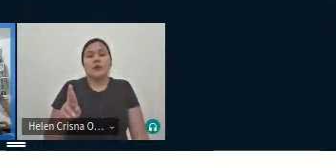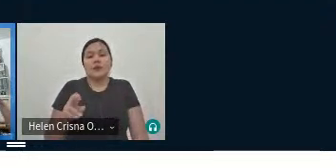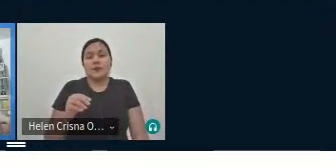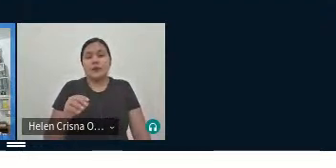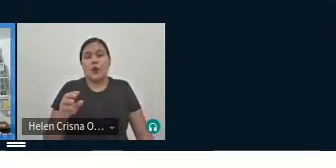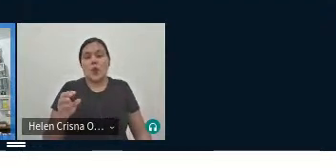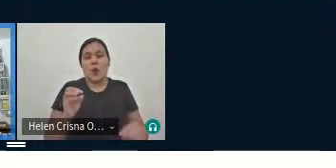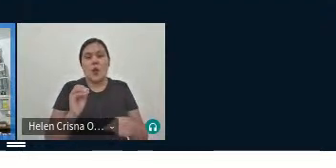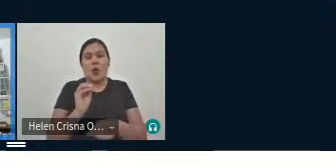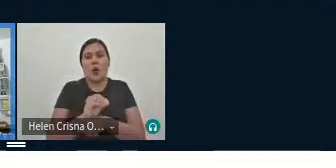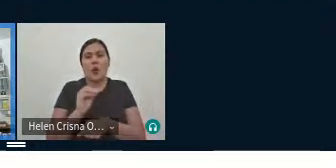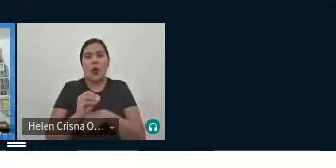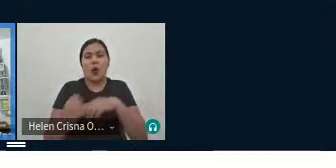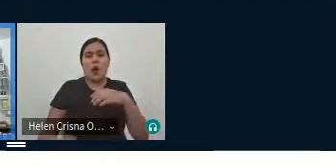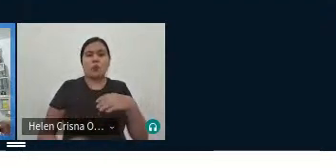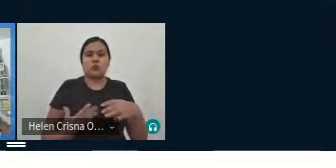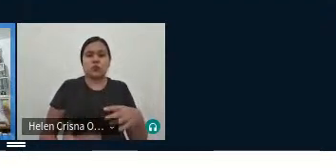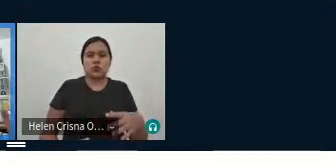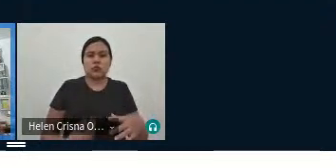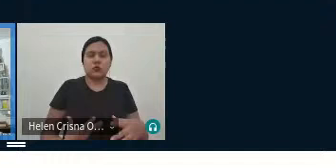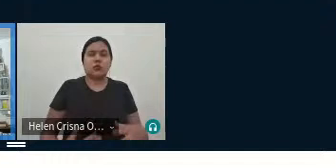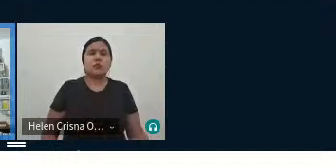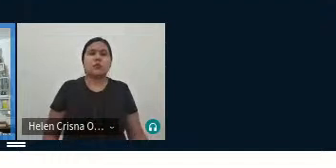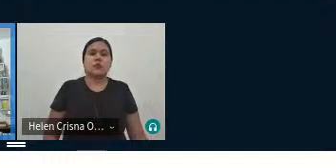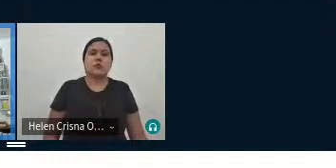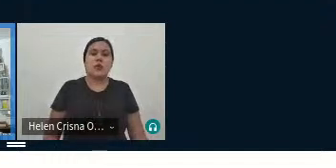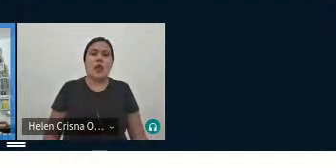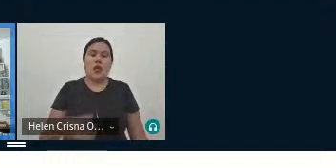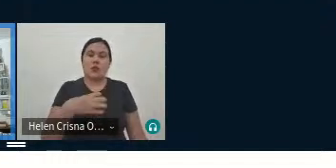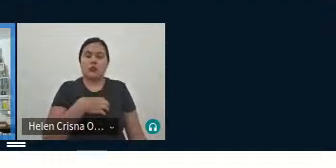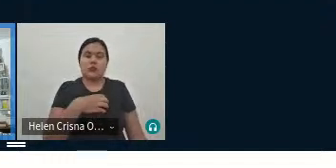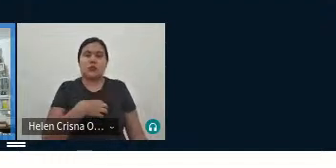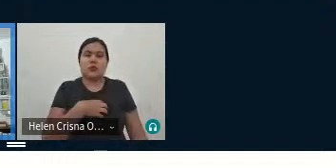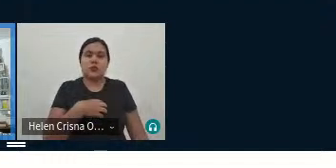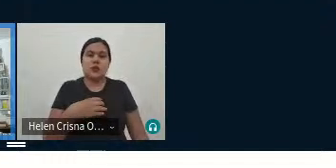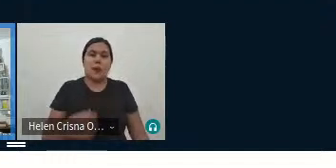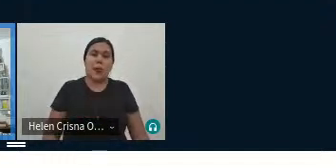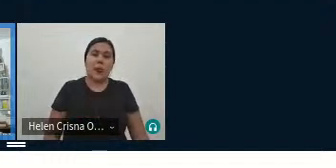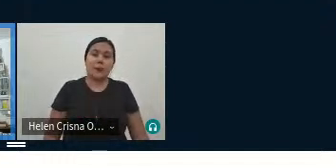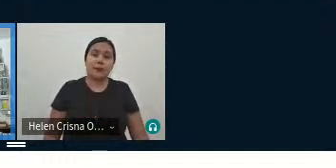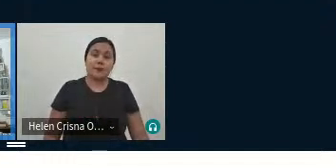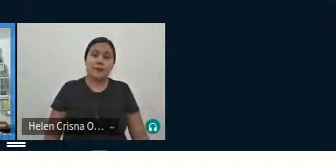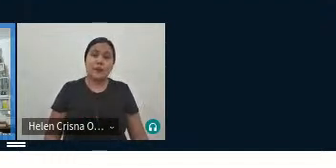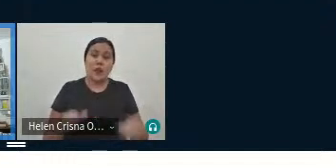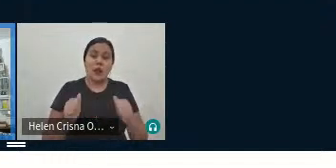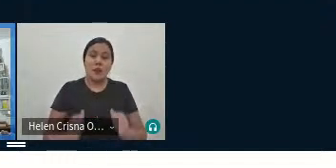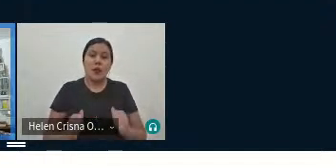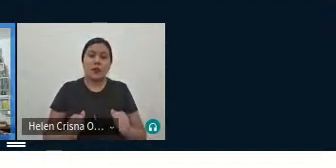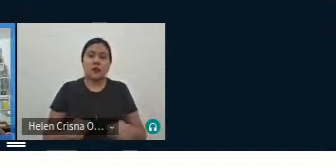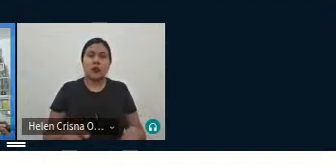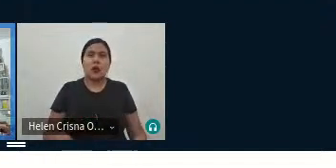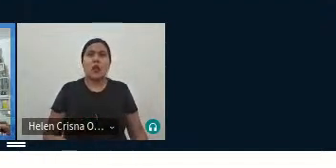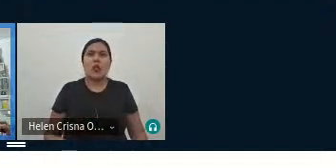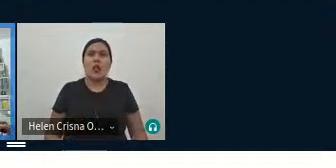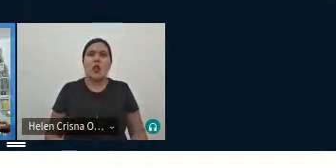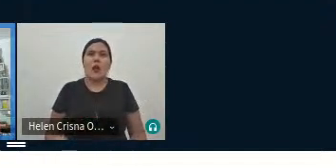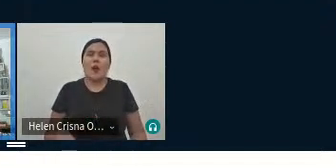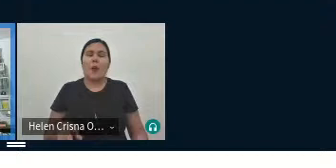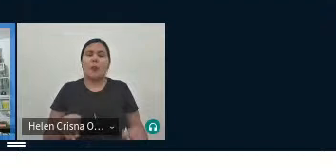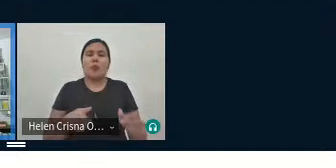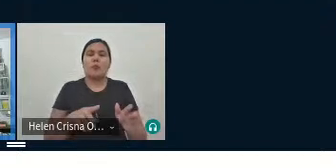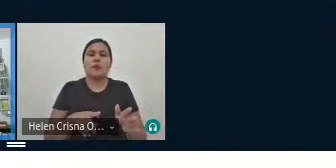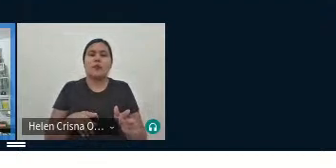cuidado com a poética, que é justamente esse sentido, que ele pode até ser alargado, mas não ficar